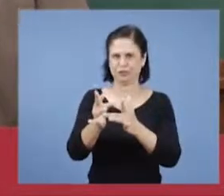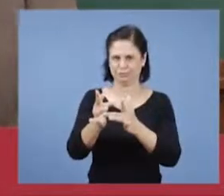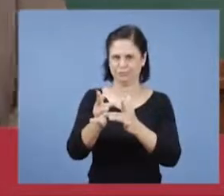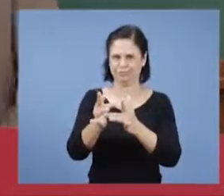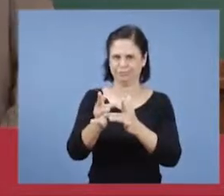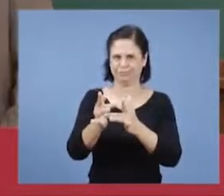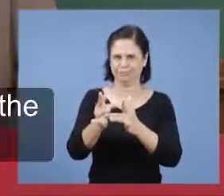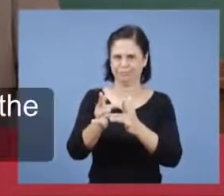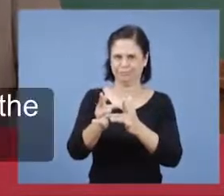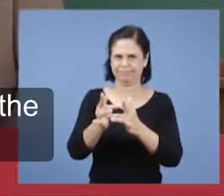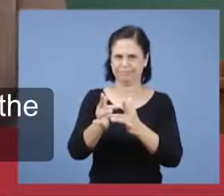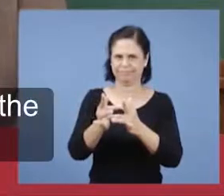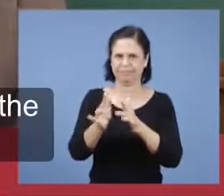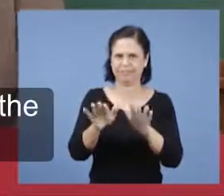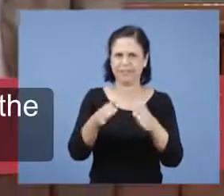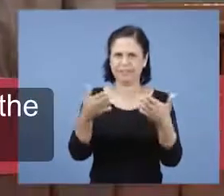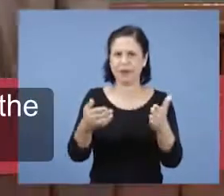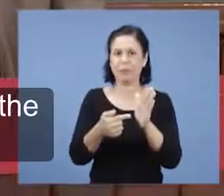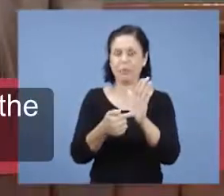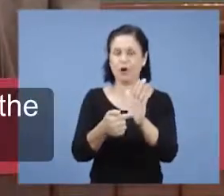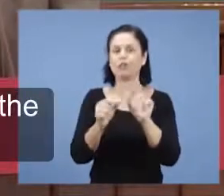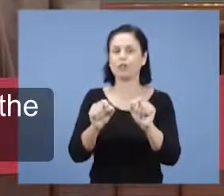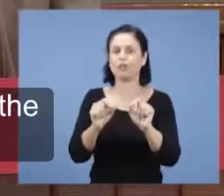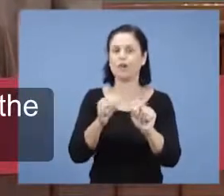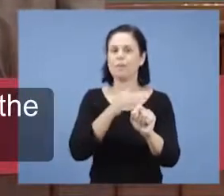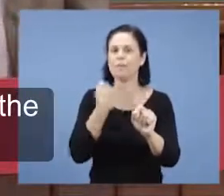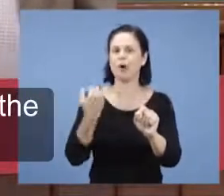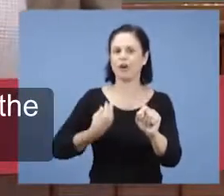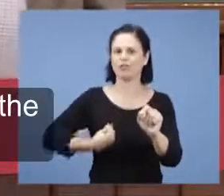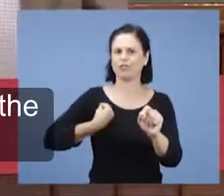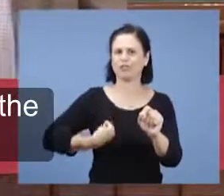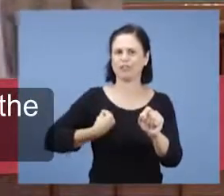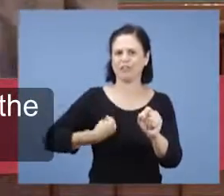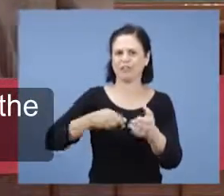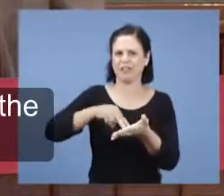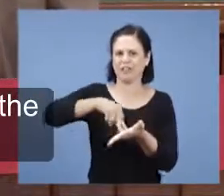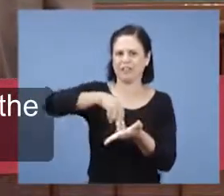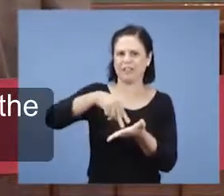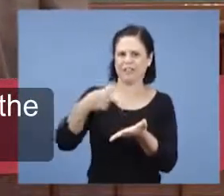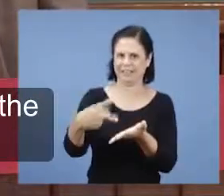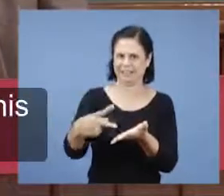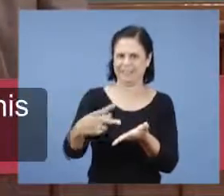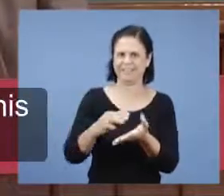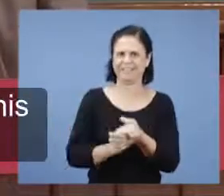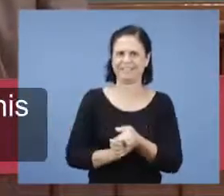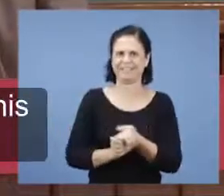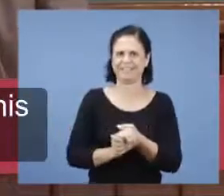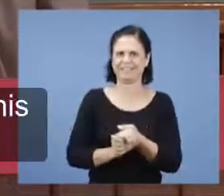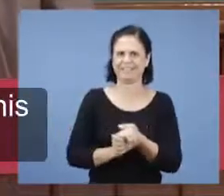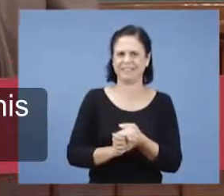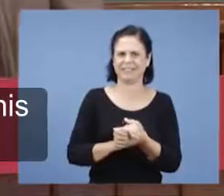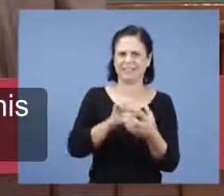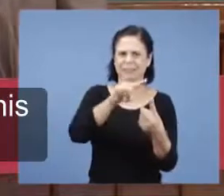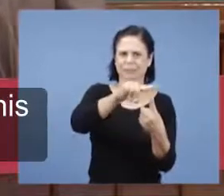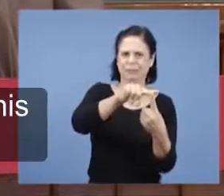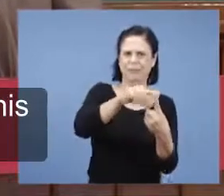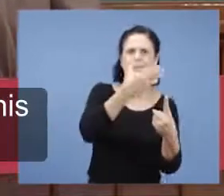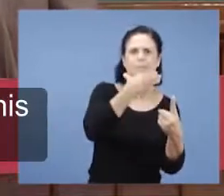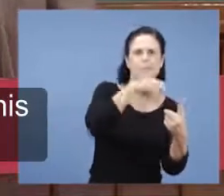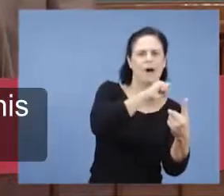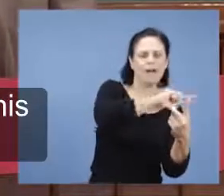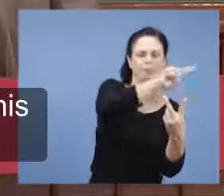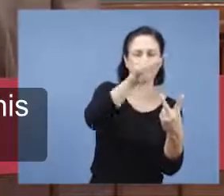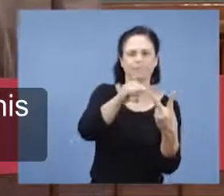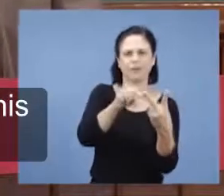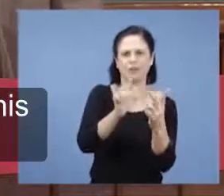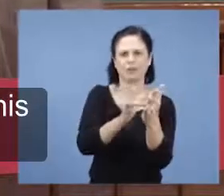Então começa logo falando da morte e ressurreição dele. Então é a segunda pessoa da trindade, é Jesus.